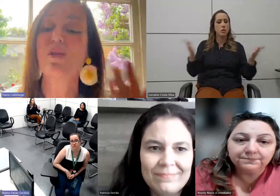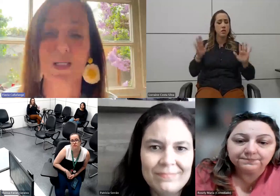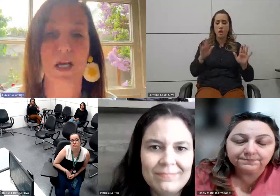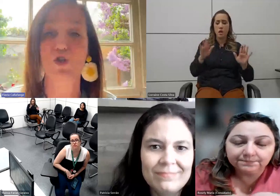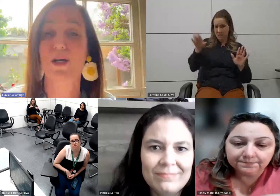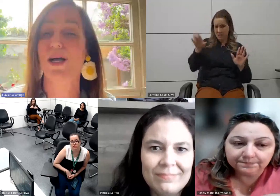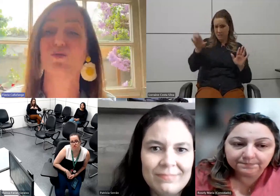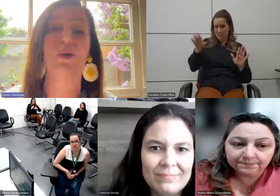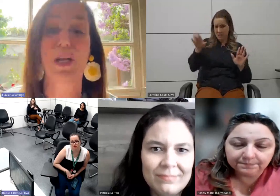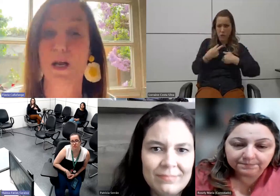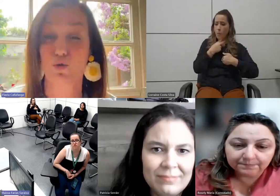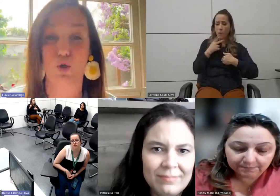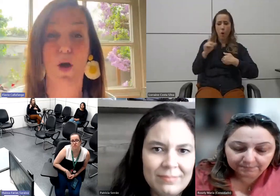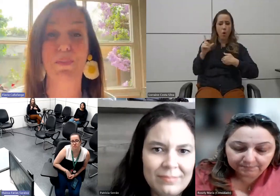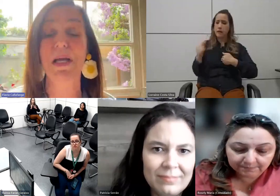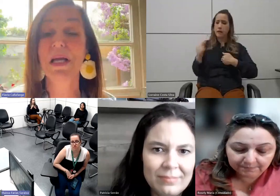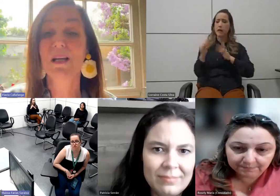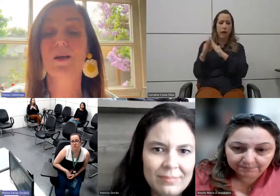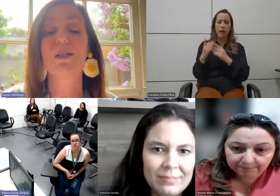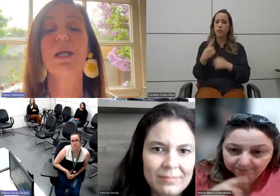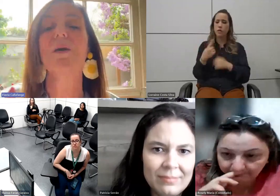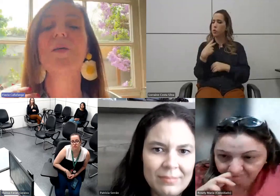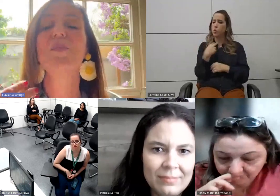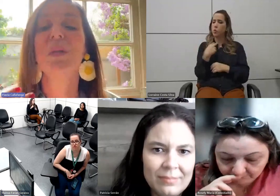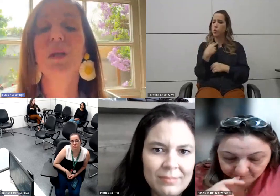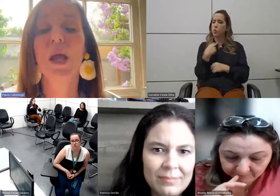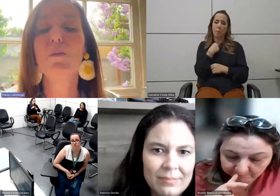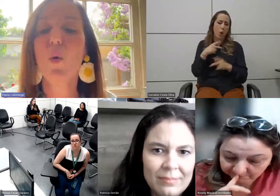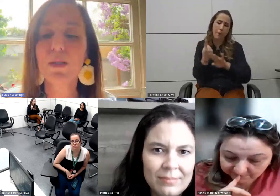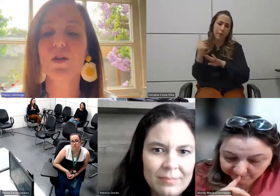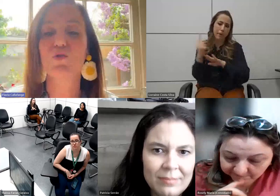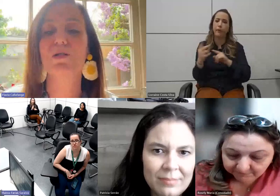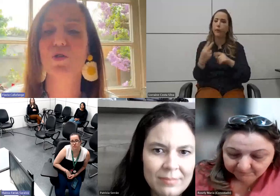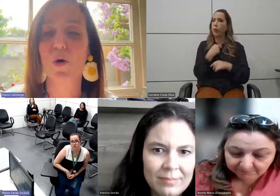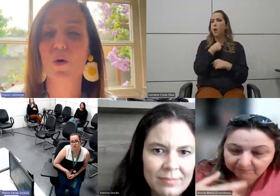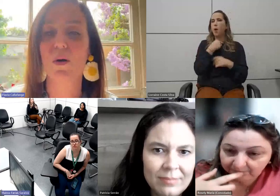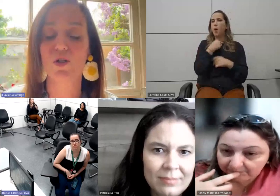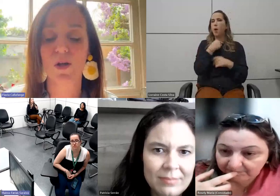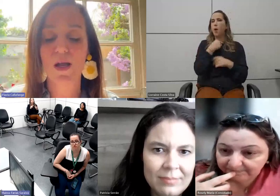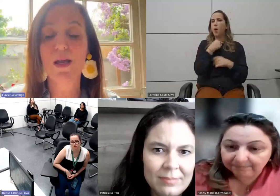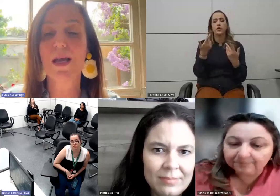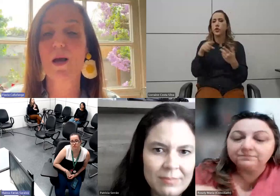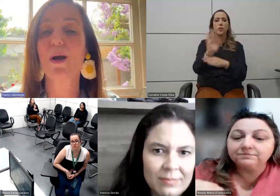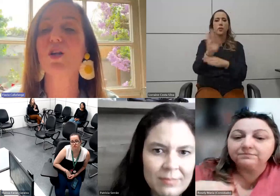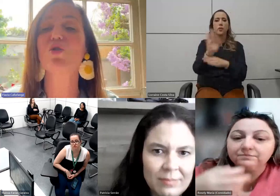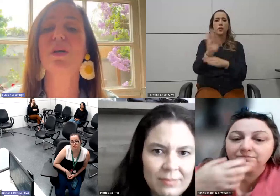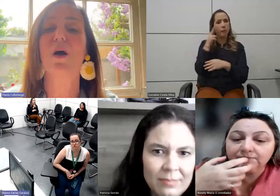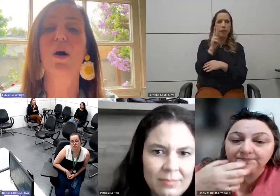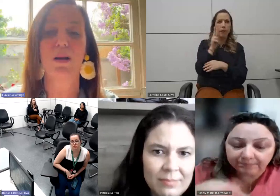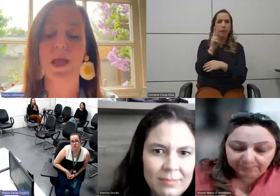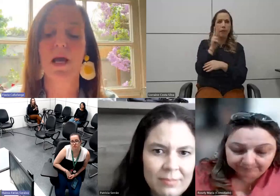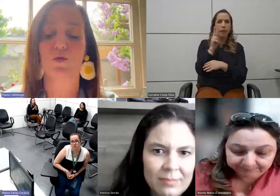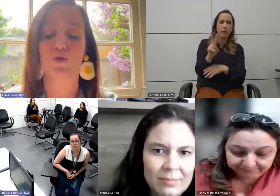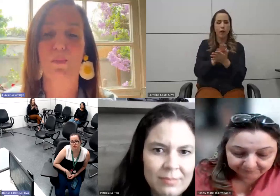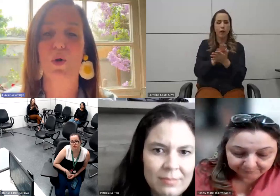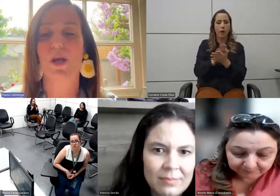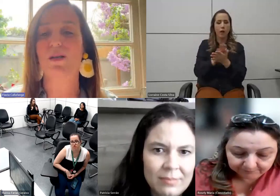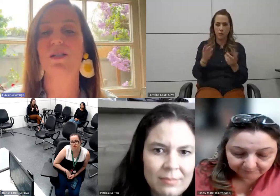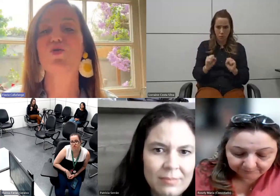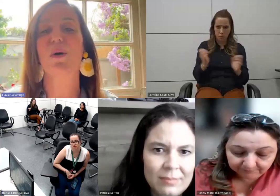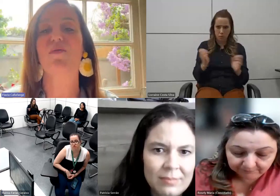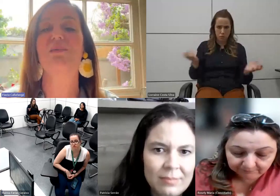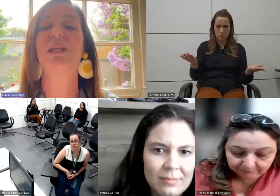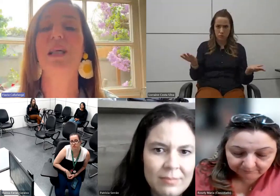o cinema, não deveria sair de casa, não deveria ir ao shopping. Então, assim, tem muitas pessoas e eu acredito que agora menos,